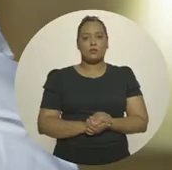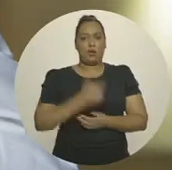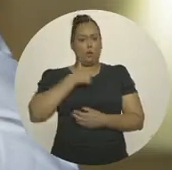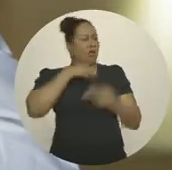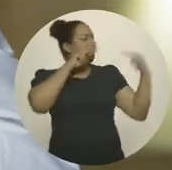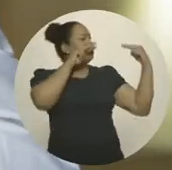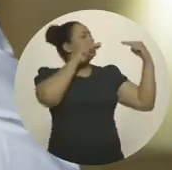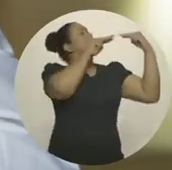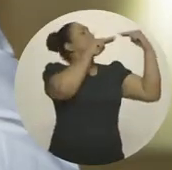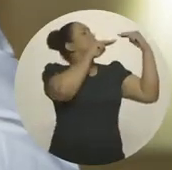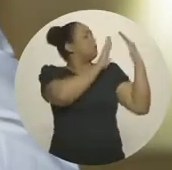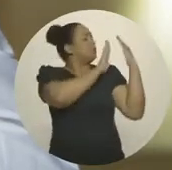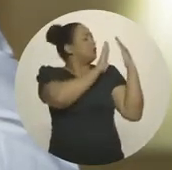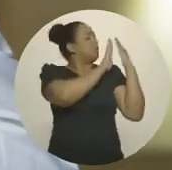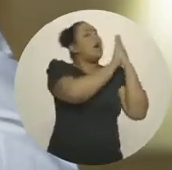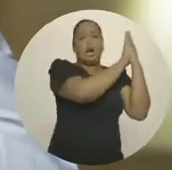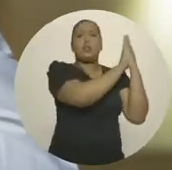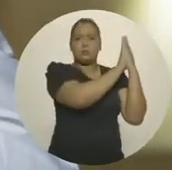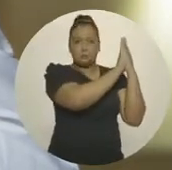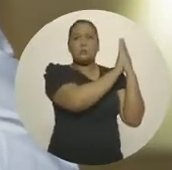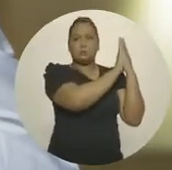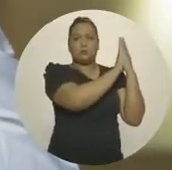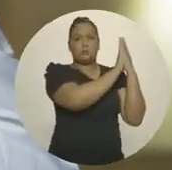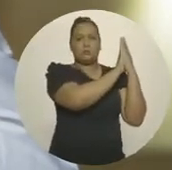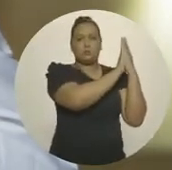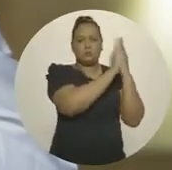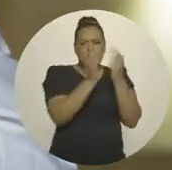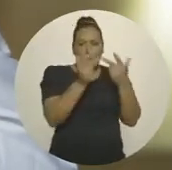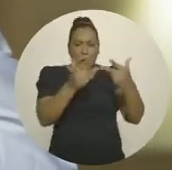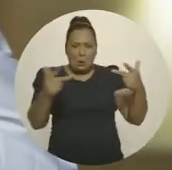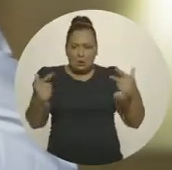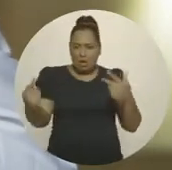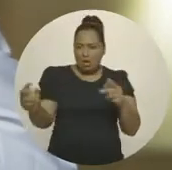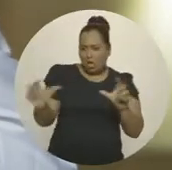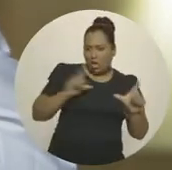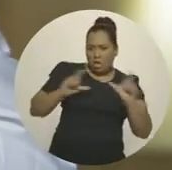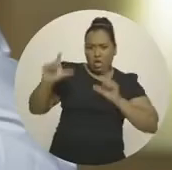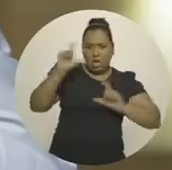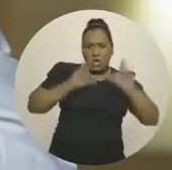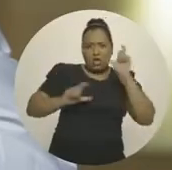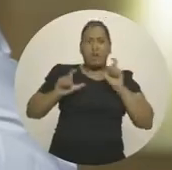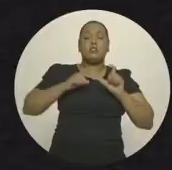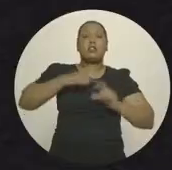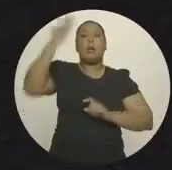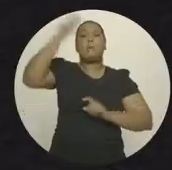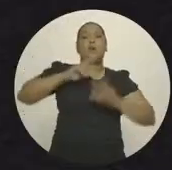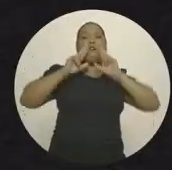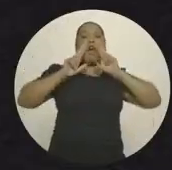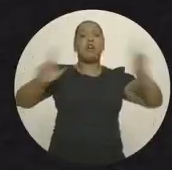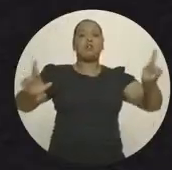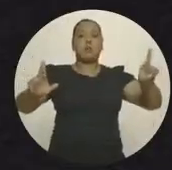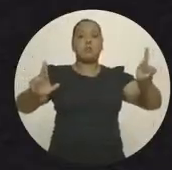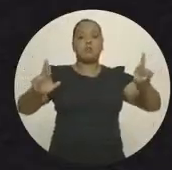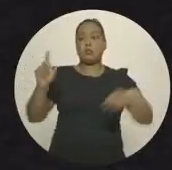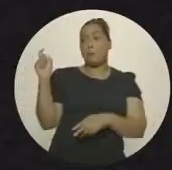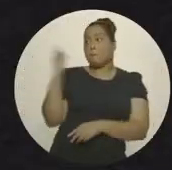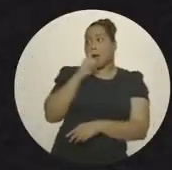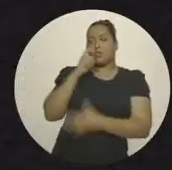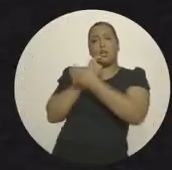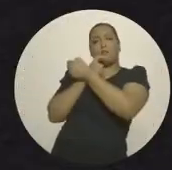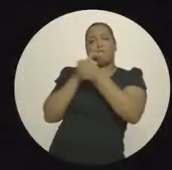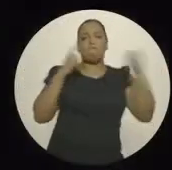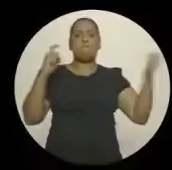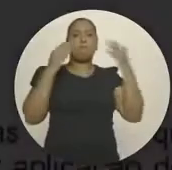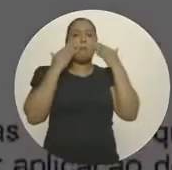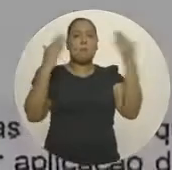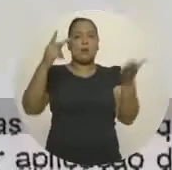Aqui é olho no olho, é cara a cara, nada ficará sem resposta. Vamos desmascarar